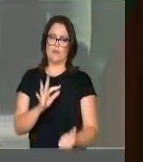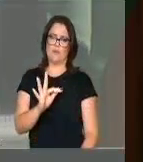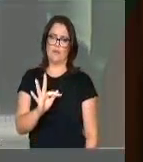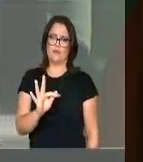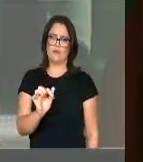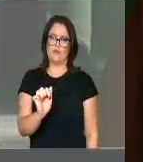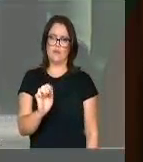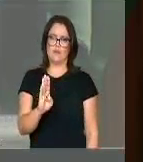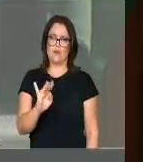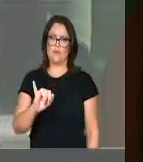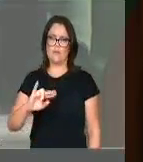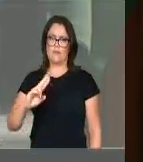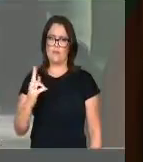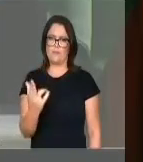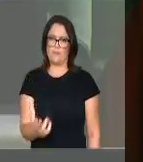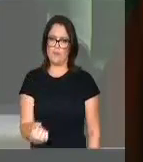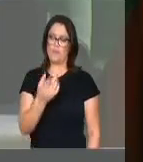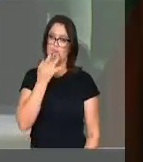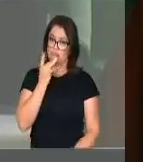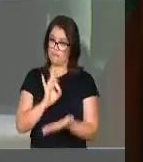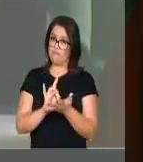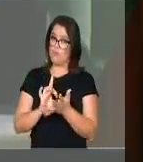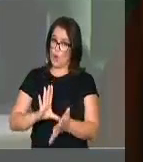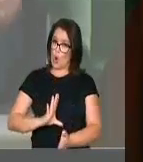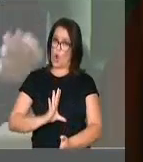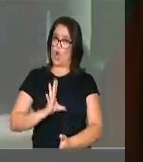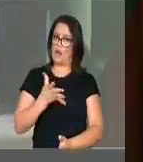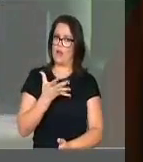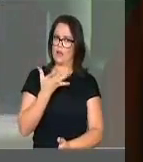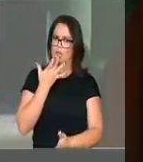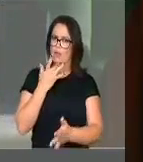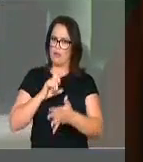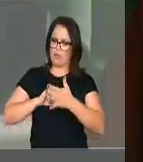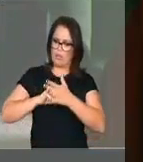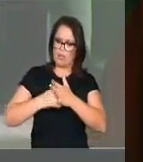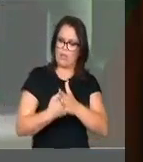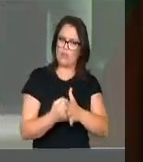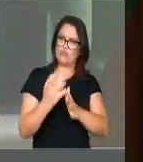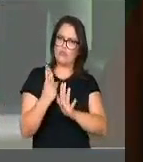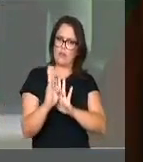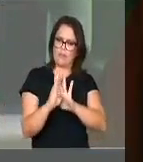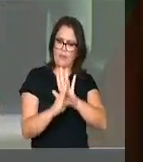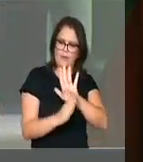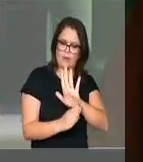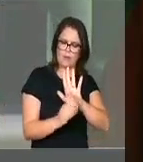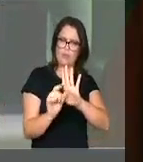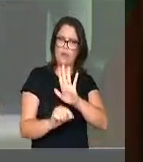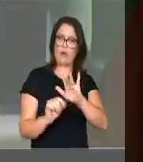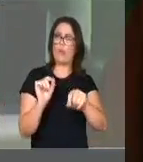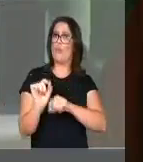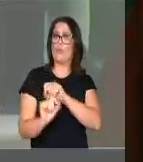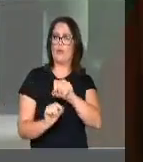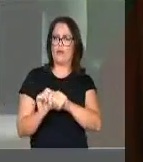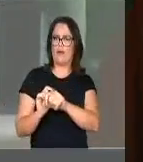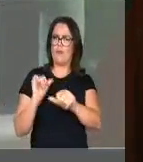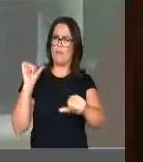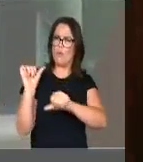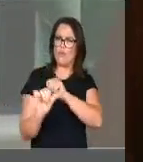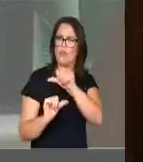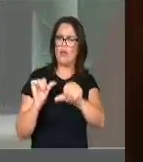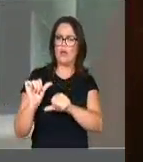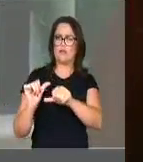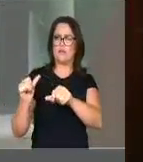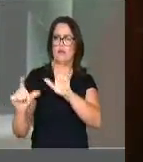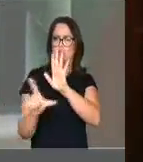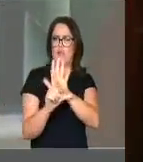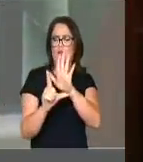por ter coragem de desobstruir uma pauta que está aqui há tanto tempo que é a reforma política. Ou se faz